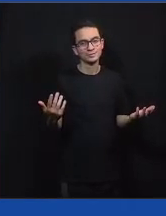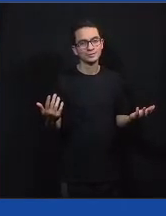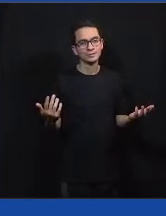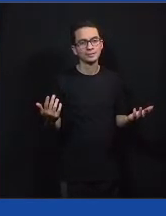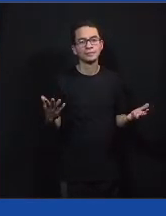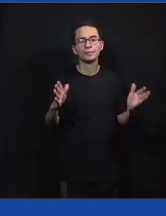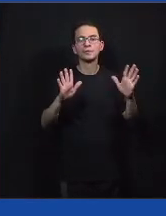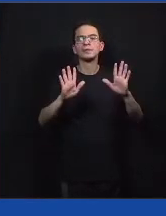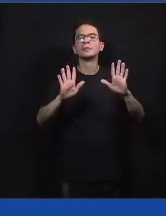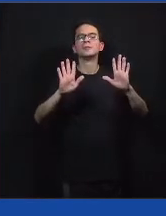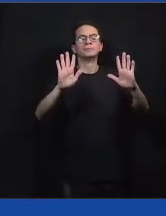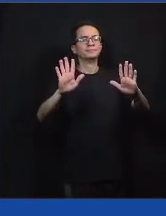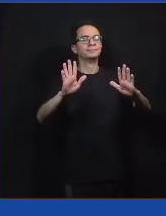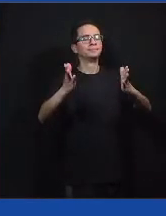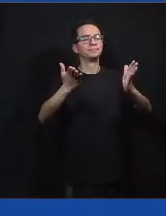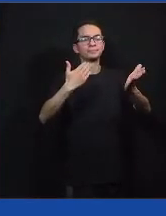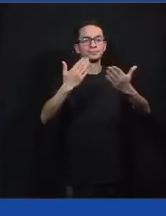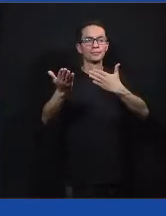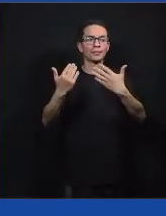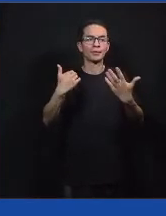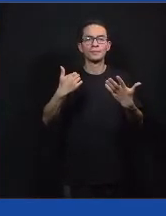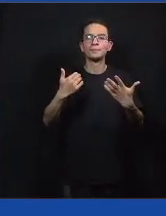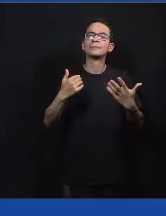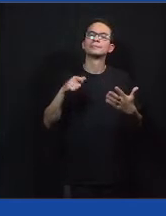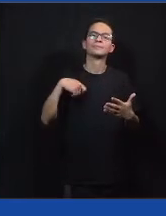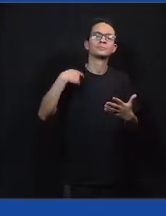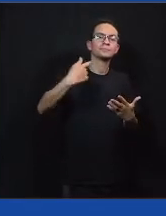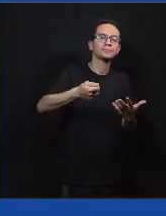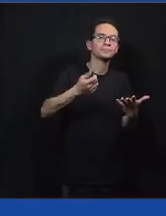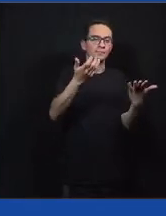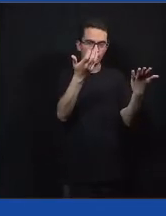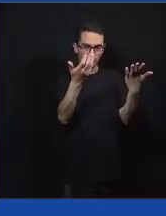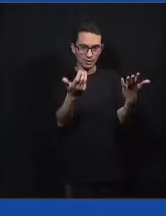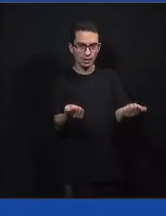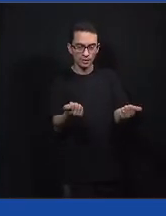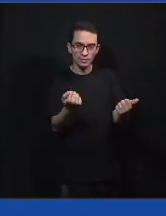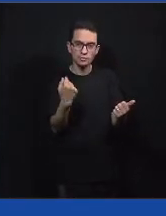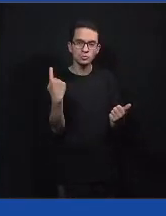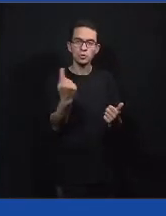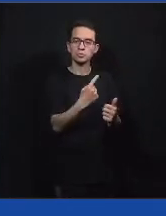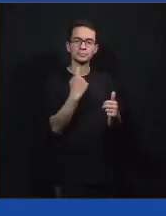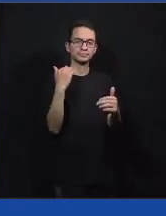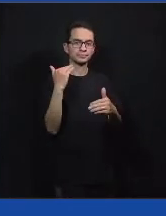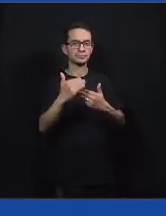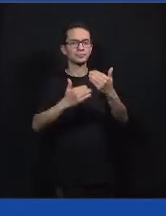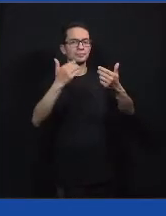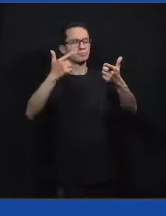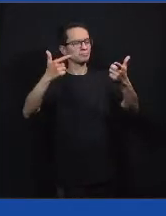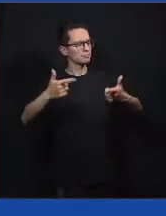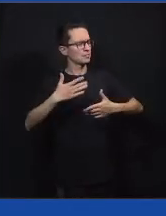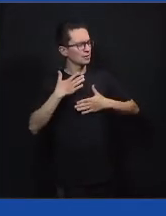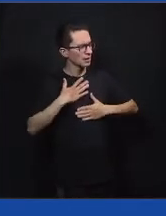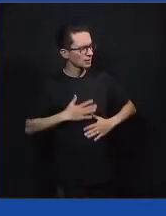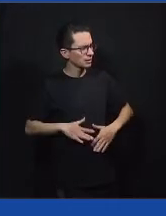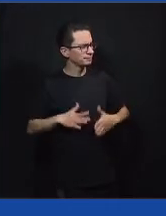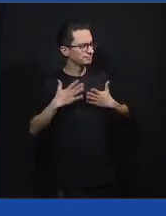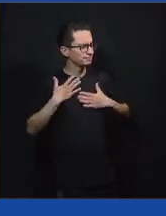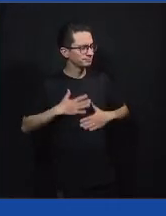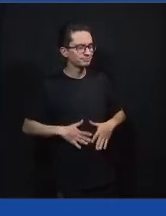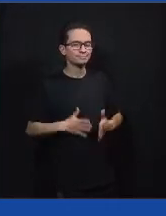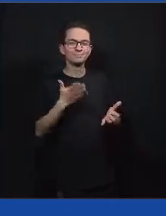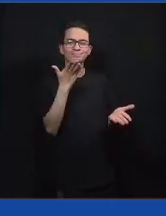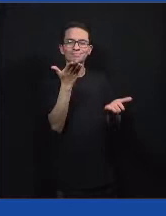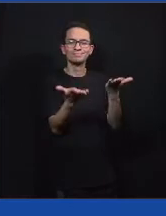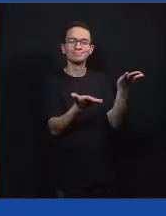Mas, continuando nessa conversa do acolhimento, Quer dizer, a gente só se desenvolve num espaço onde a gente se sente seguro, cuidado, onde a gente pode